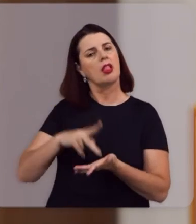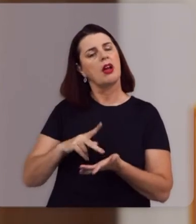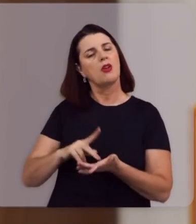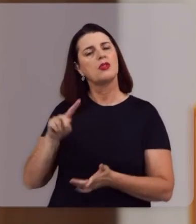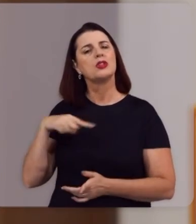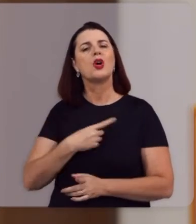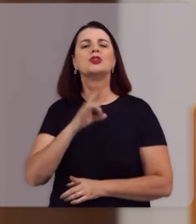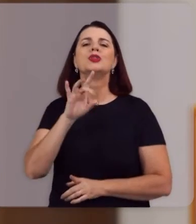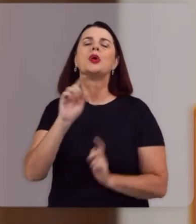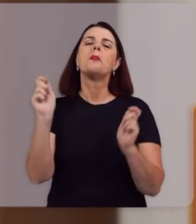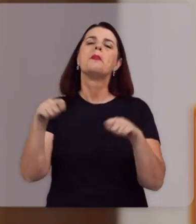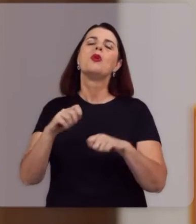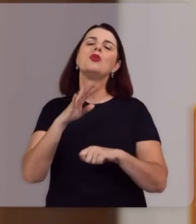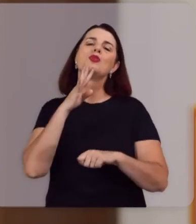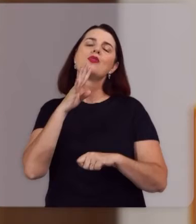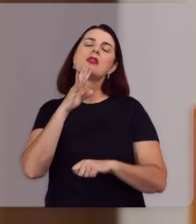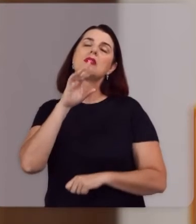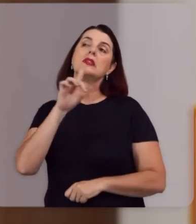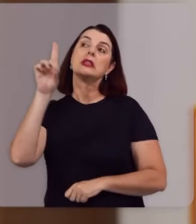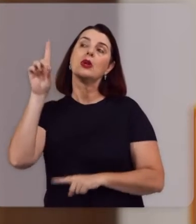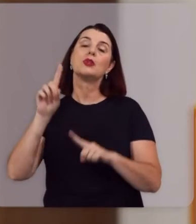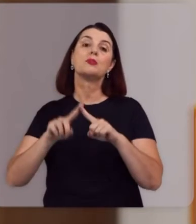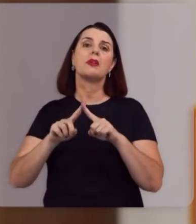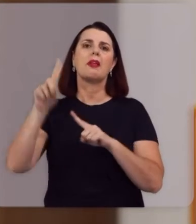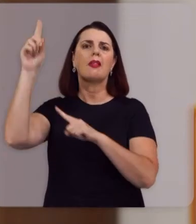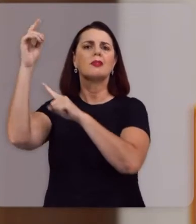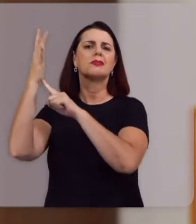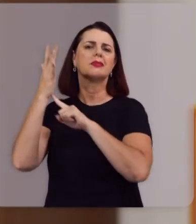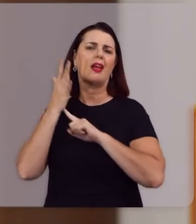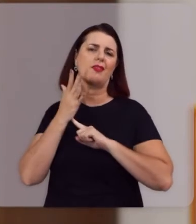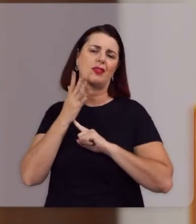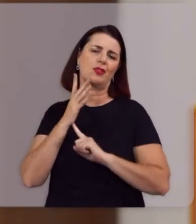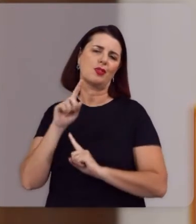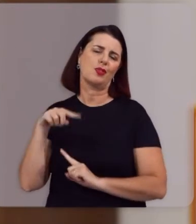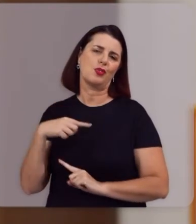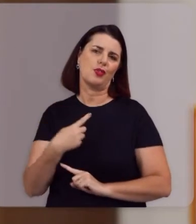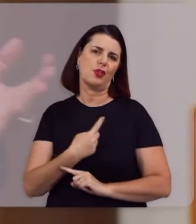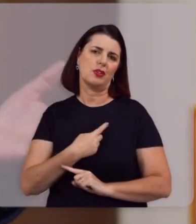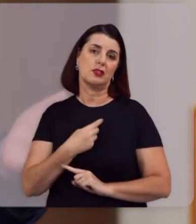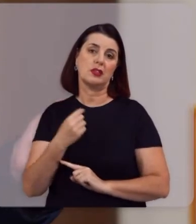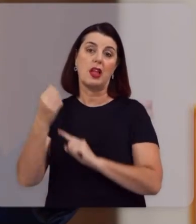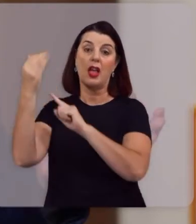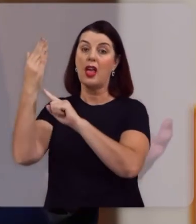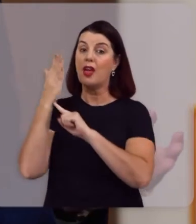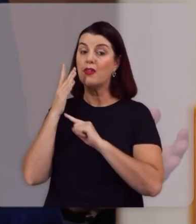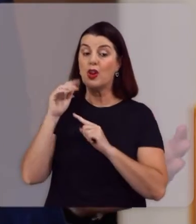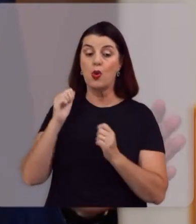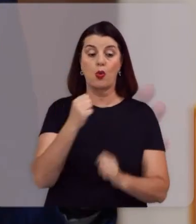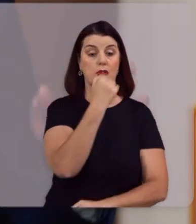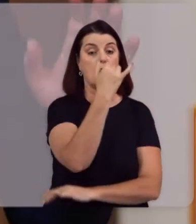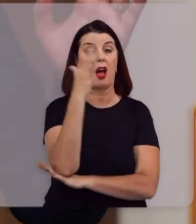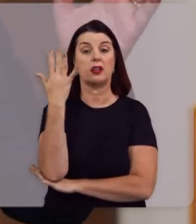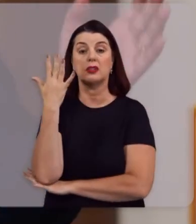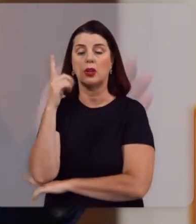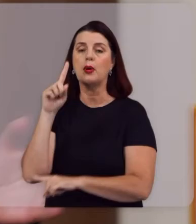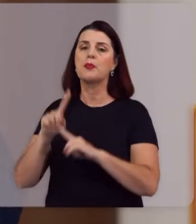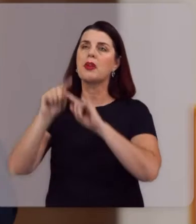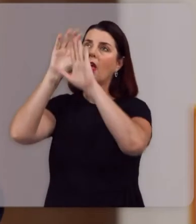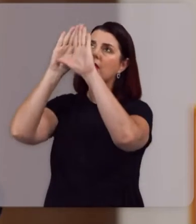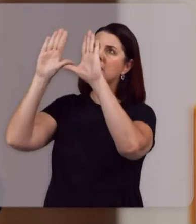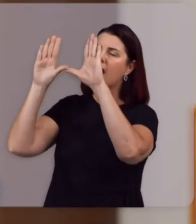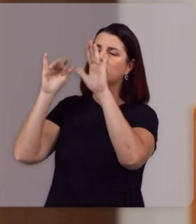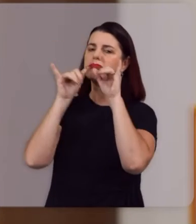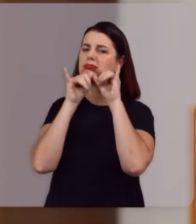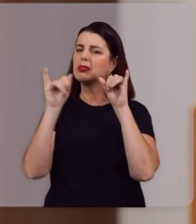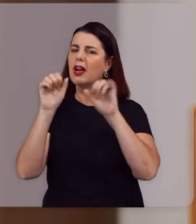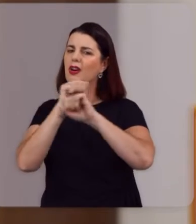Nós só podemos conhecer a Deus Porque Deus se revelou a nós Revelou-se na natureza Porque os céus declaram A